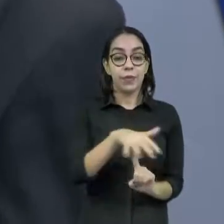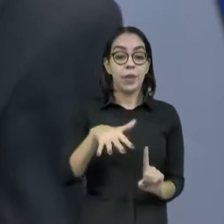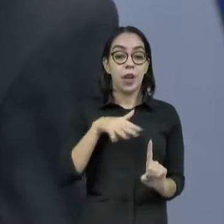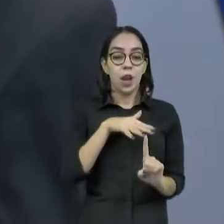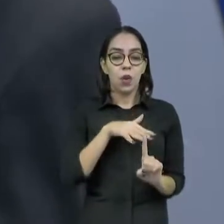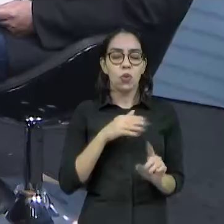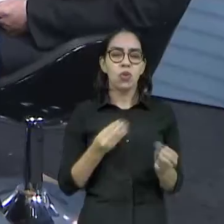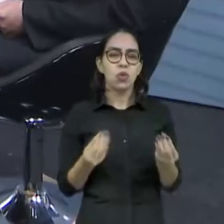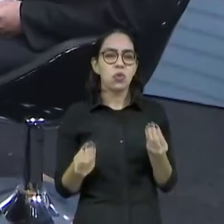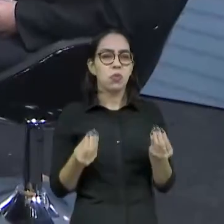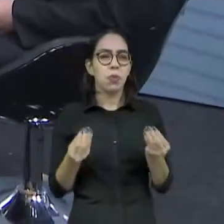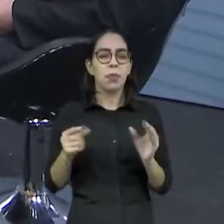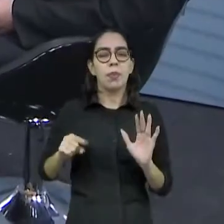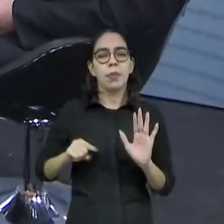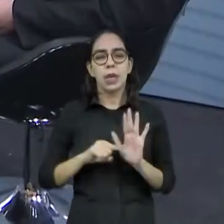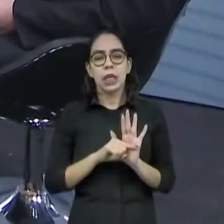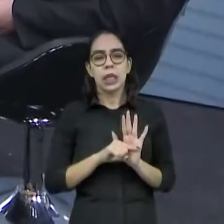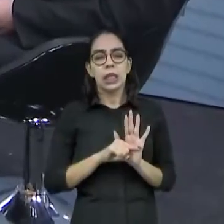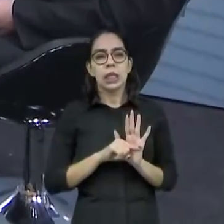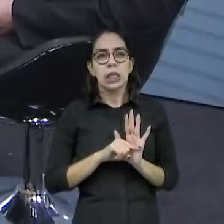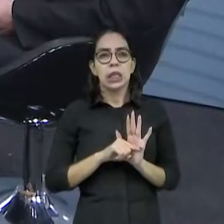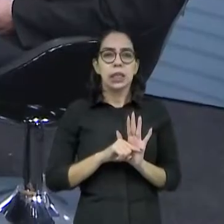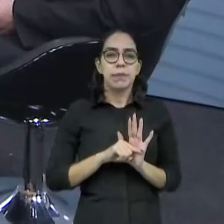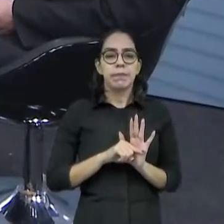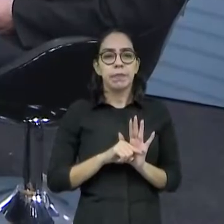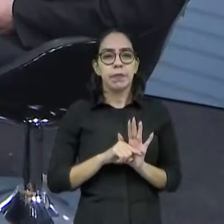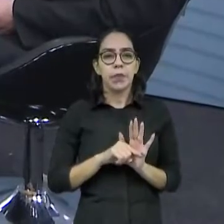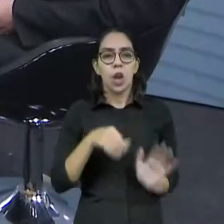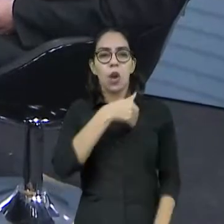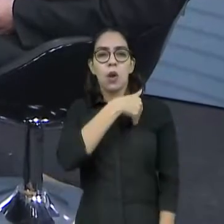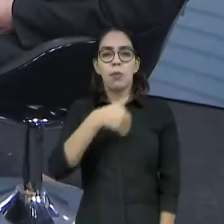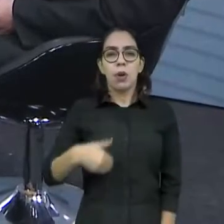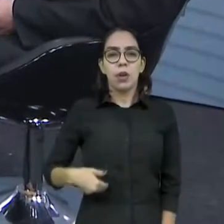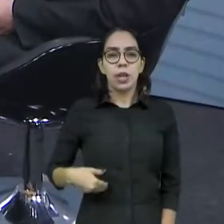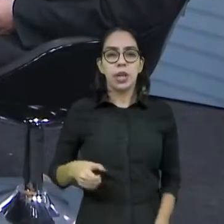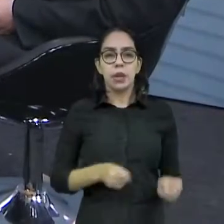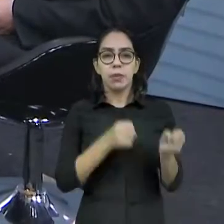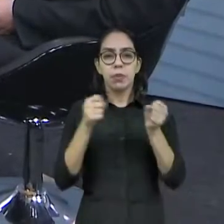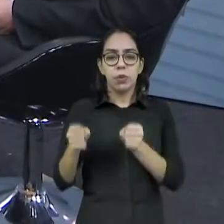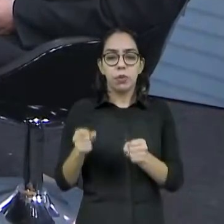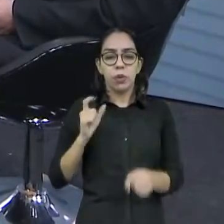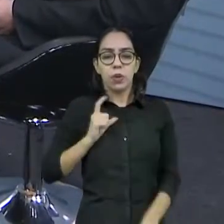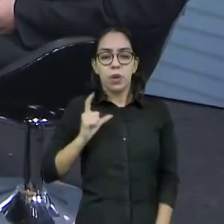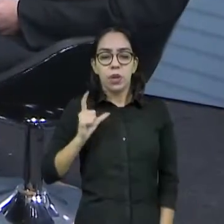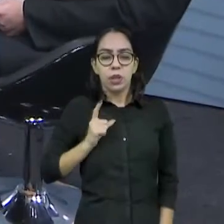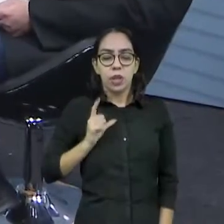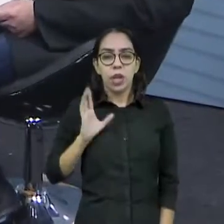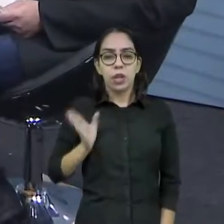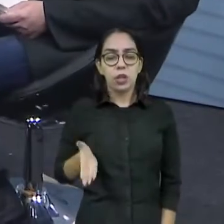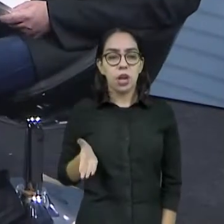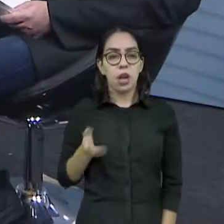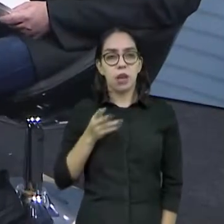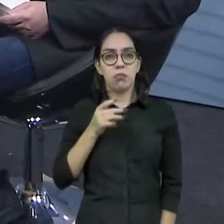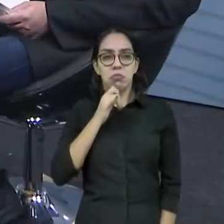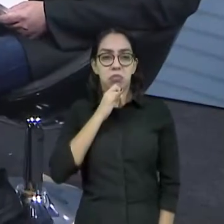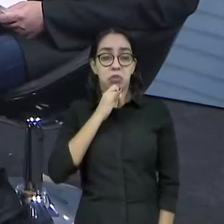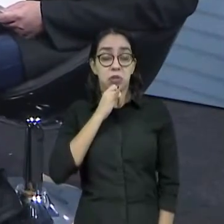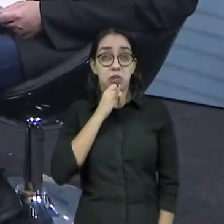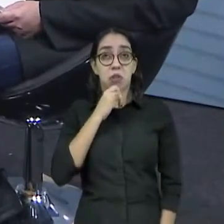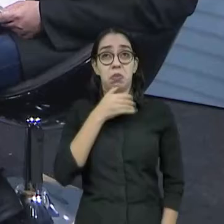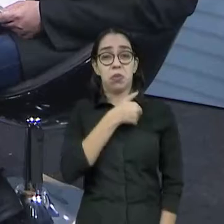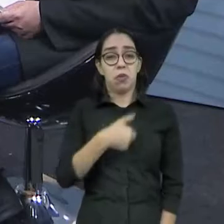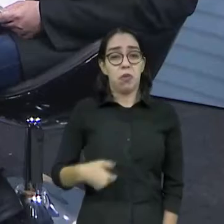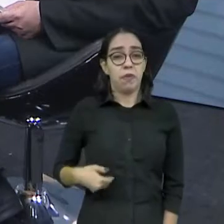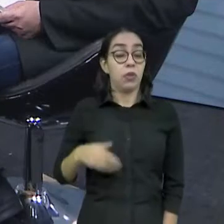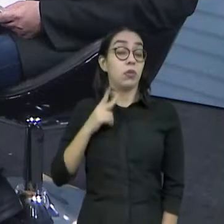Porque, de repente, o poder público tem agência de fomento e financiamento. Por exemplo, o governo do Estado do Ceará tem um fundo